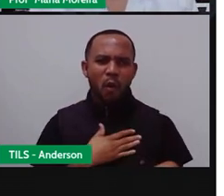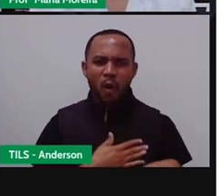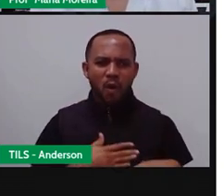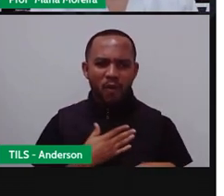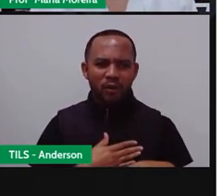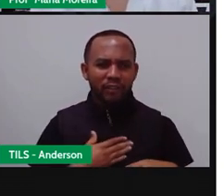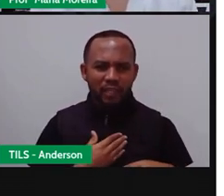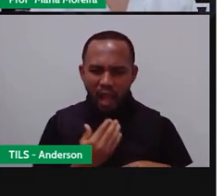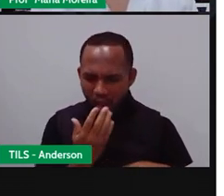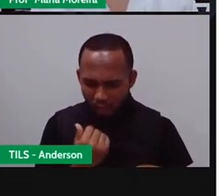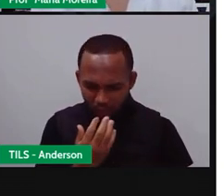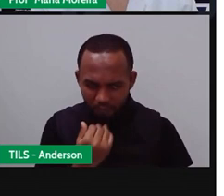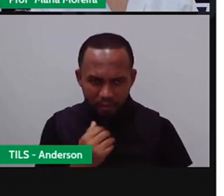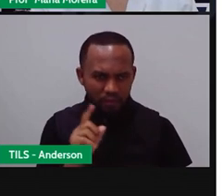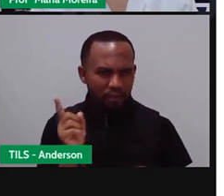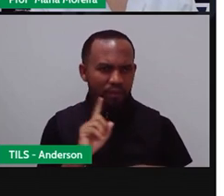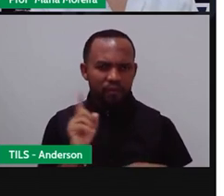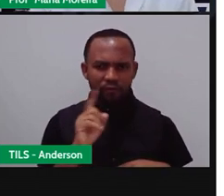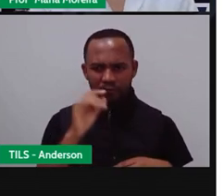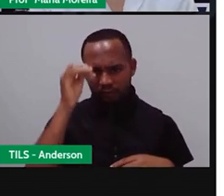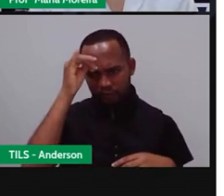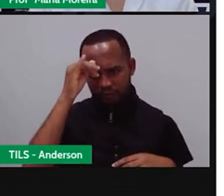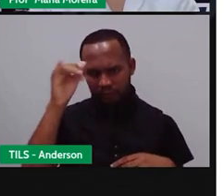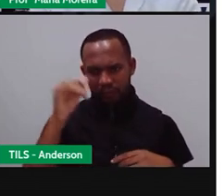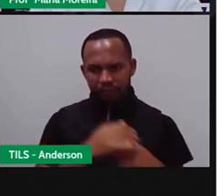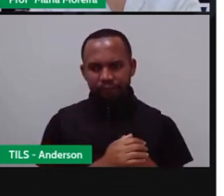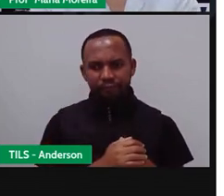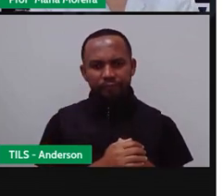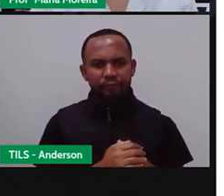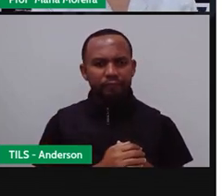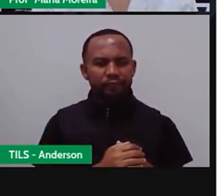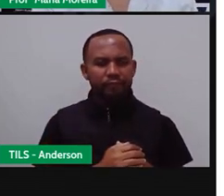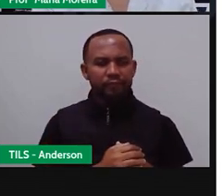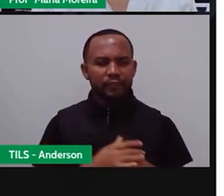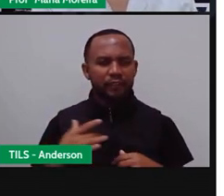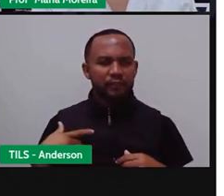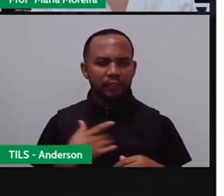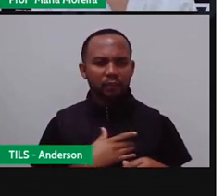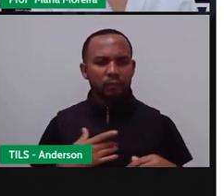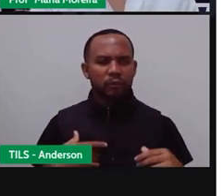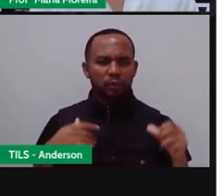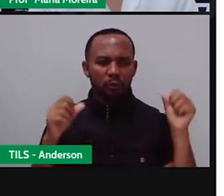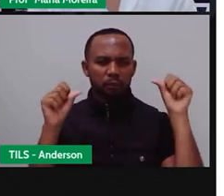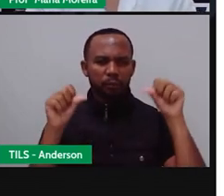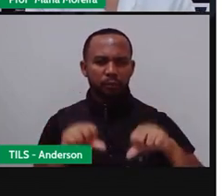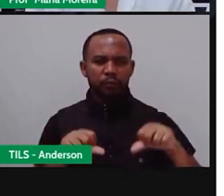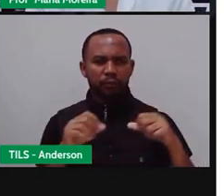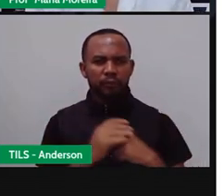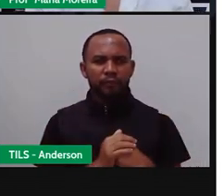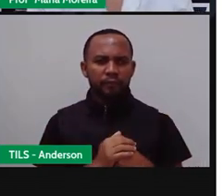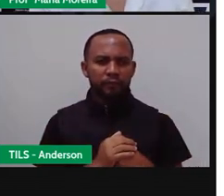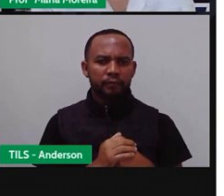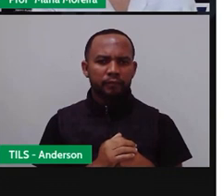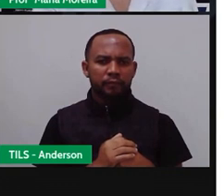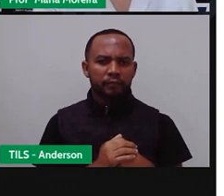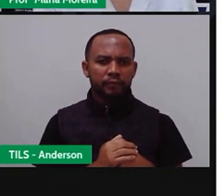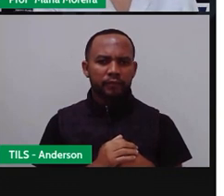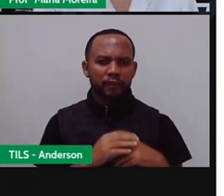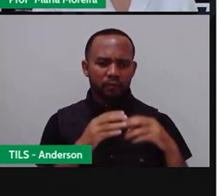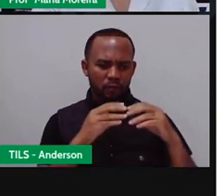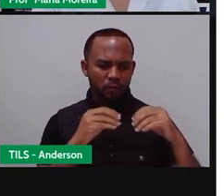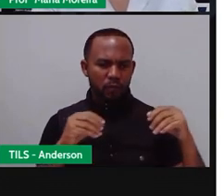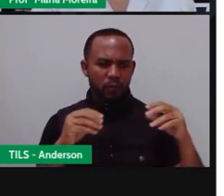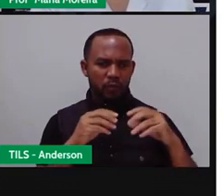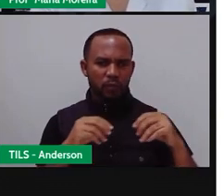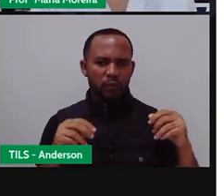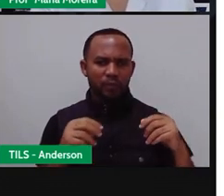faz mal, tá? E vai prejudicar muito a saúde dele, não é isso? Além aí de deixar o pelo e os dentes o